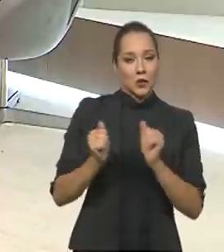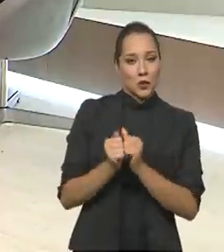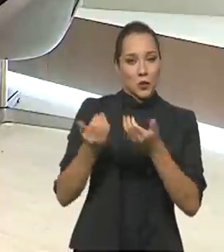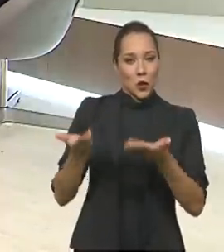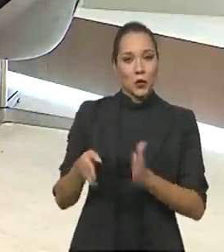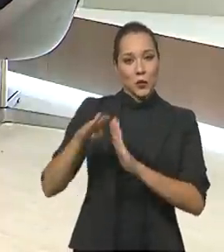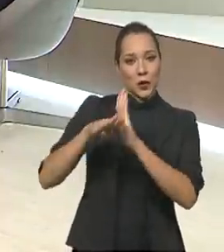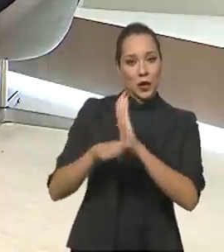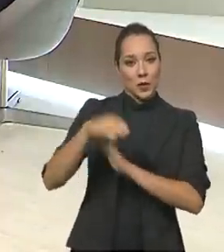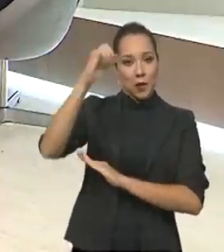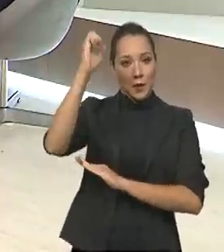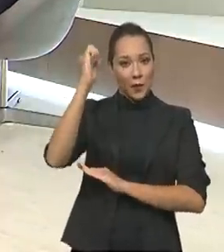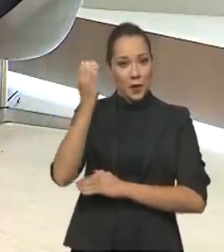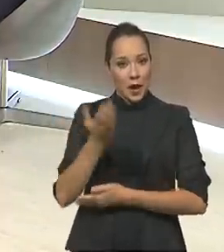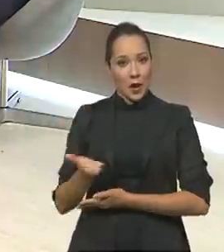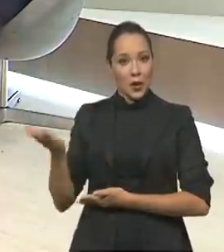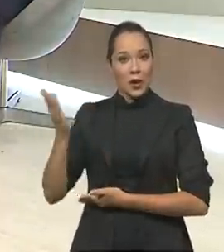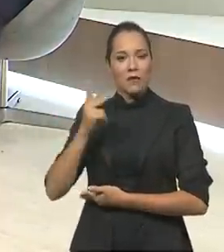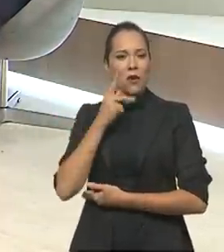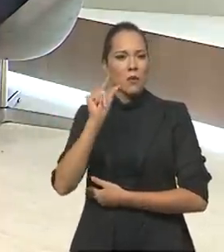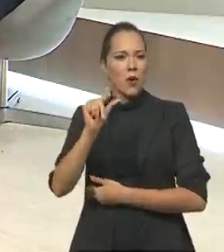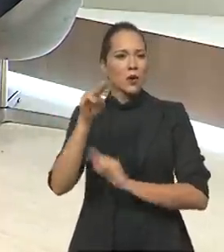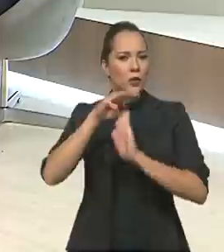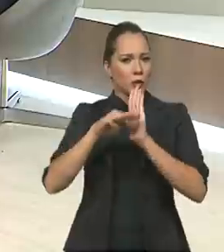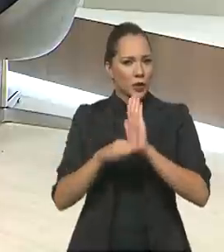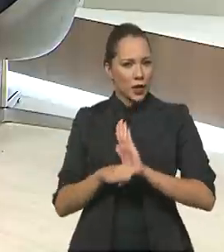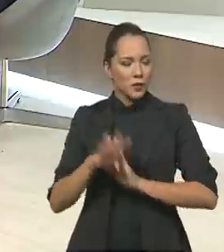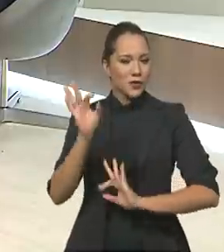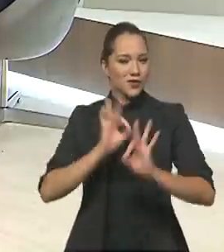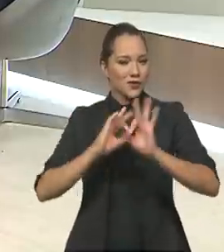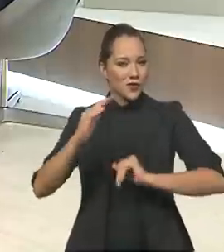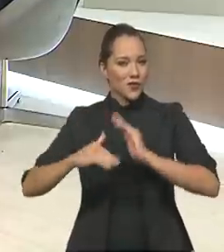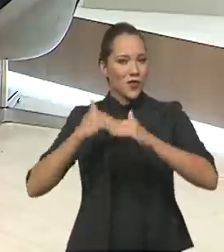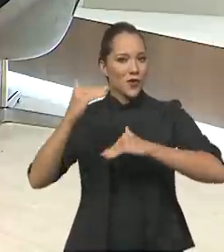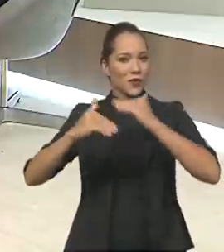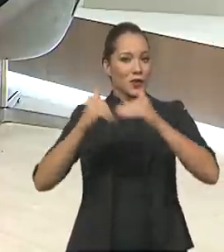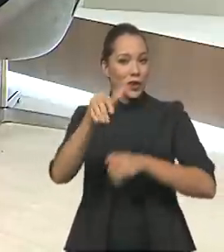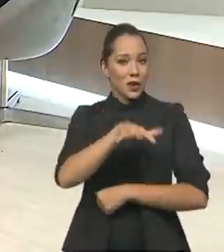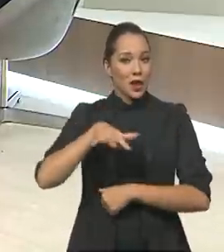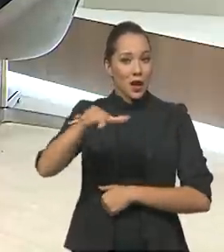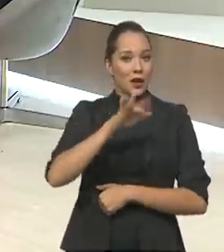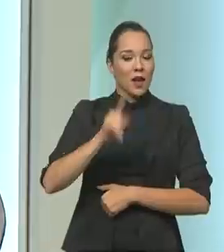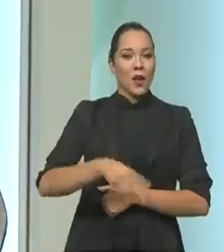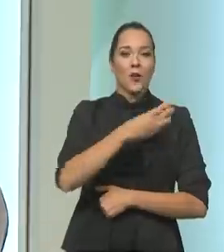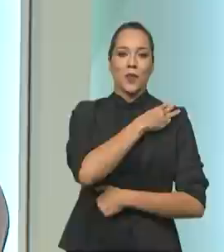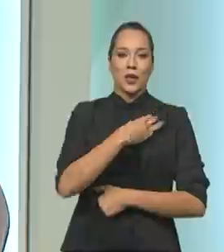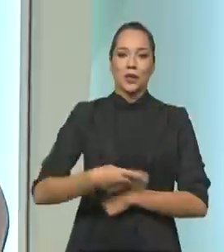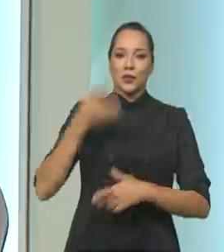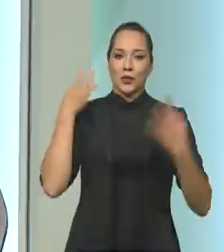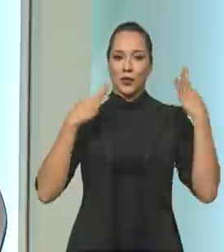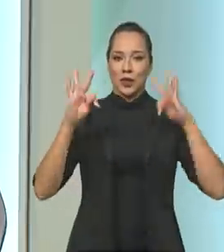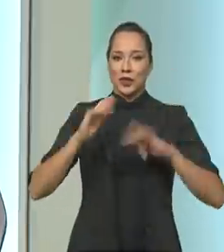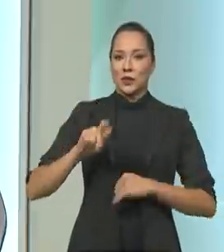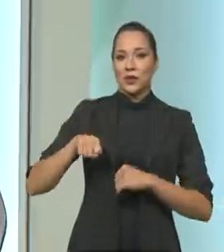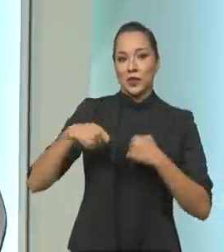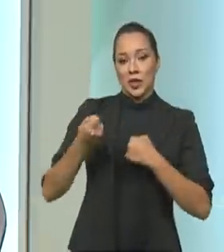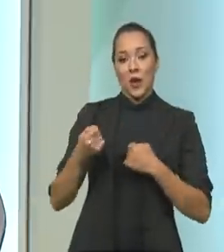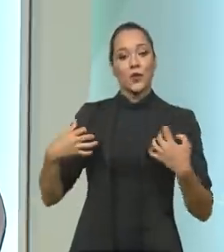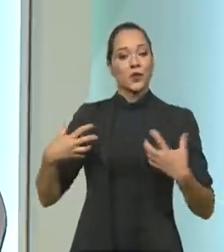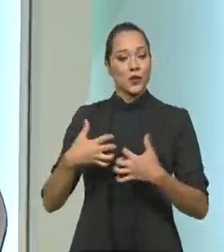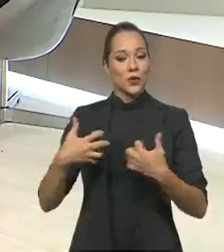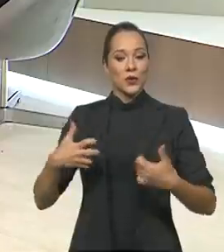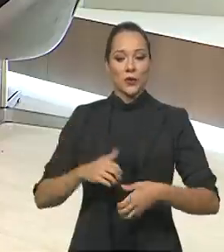no Brasil em Pauta para falar um pouco sobre o trabalho que vem sendo desenvolvido à frente da área é o ministro do Turismo, Gilson